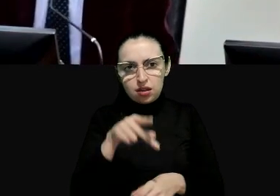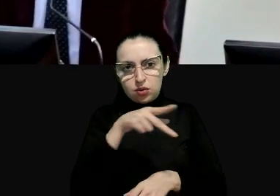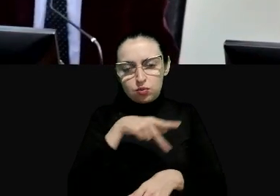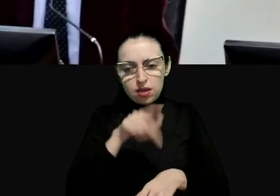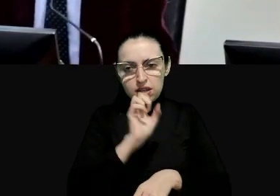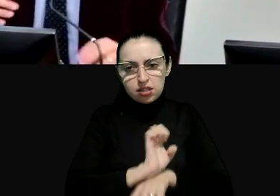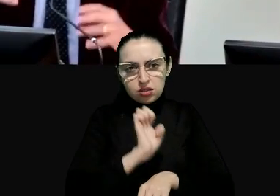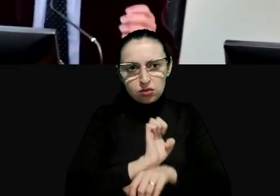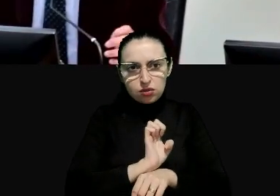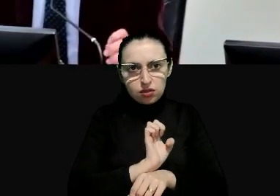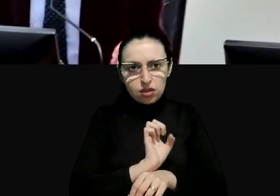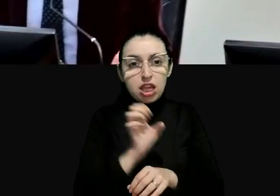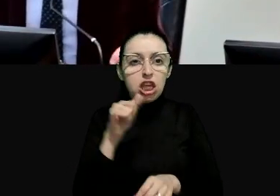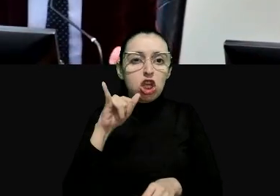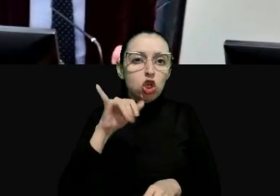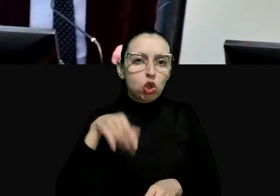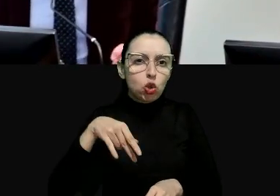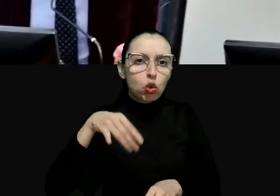é estado de as coisas